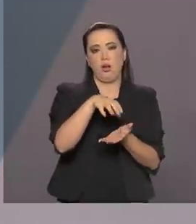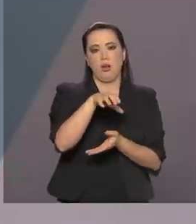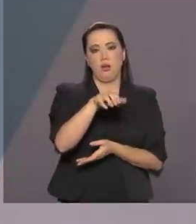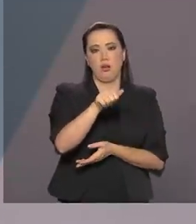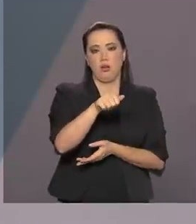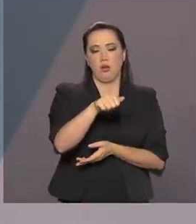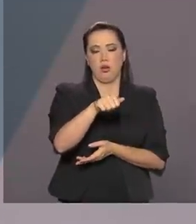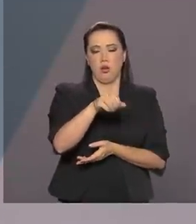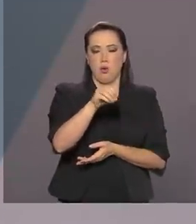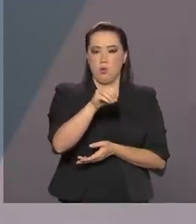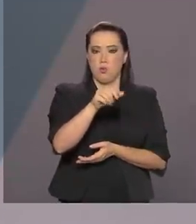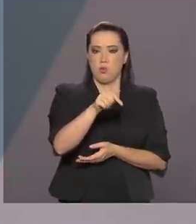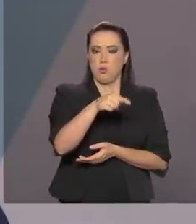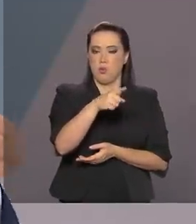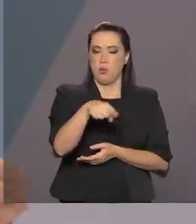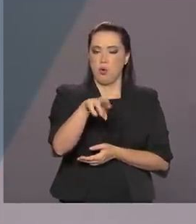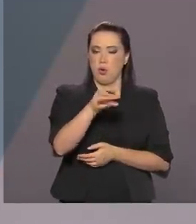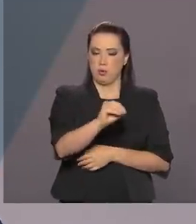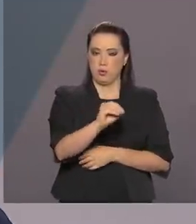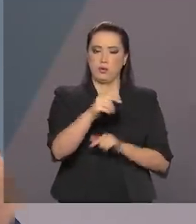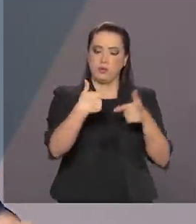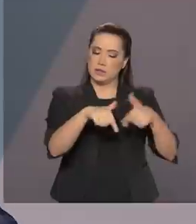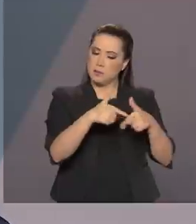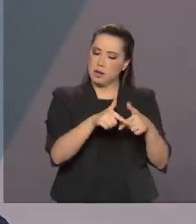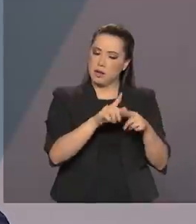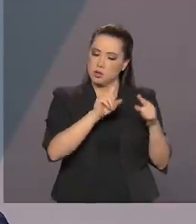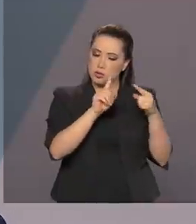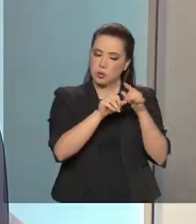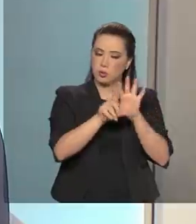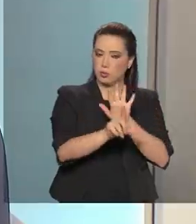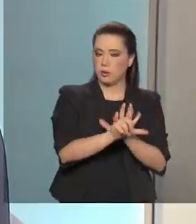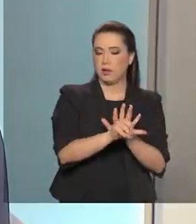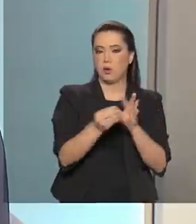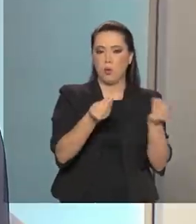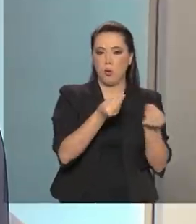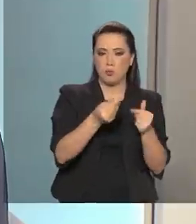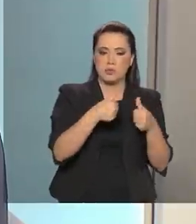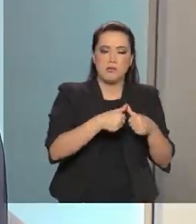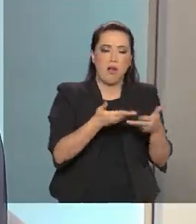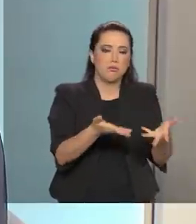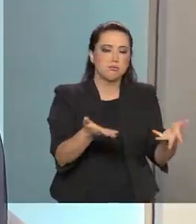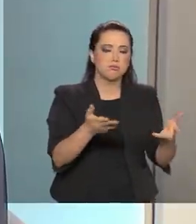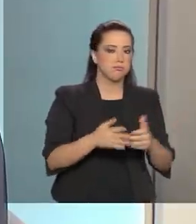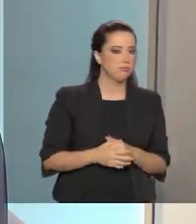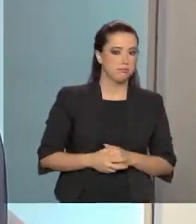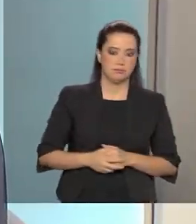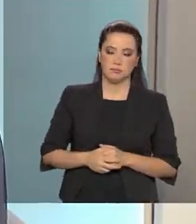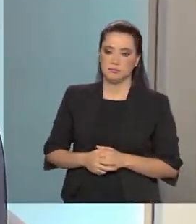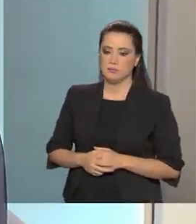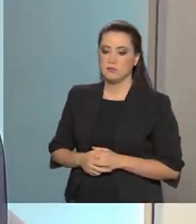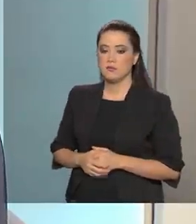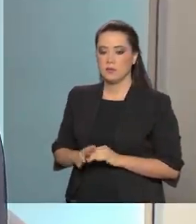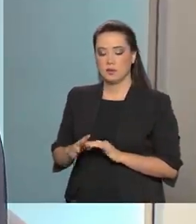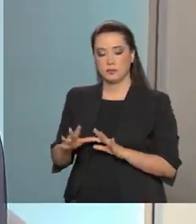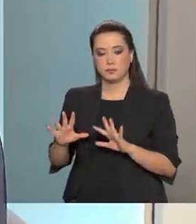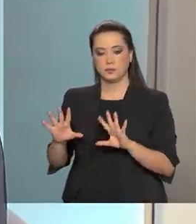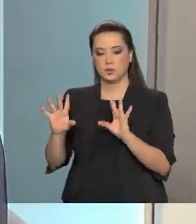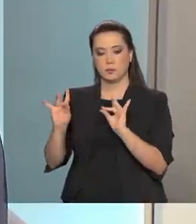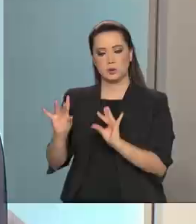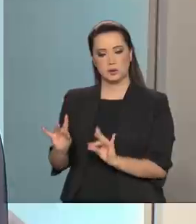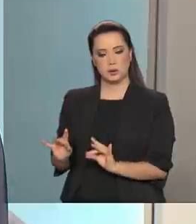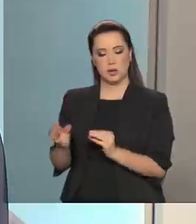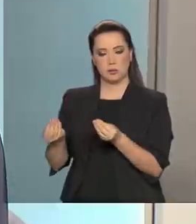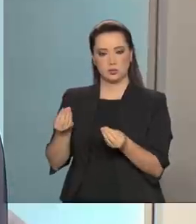operacionalizar a lei. Como é que está sendo esse processo, presidente? Então, vamos com detalhe.